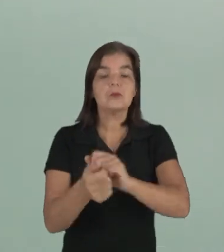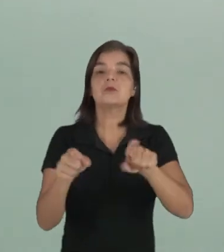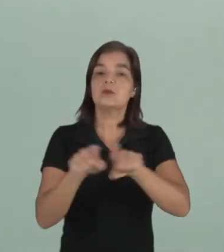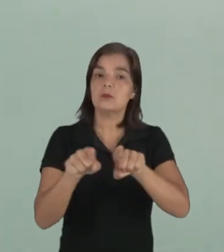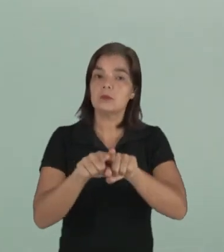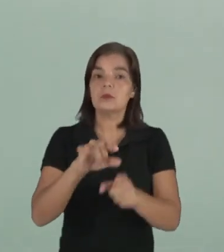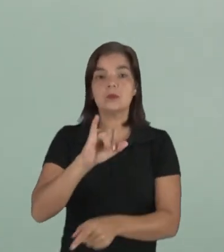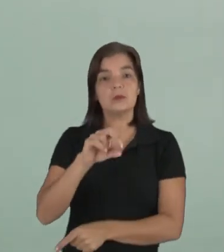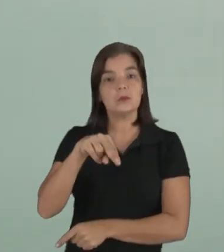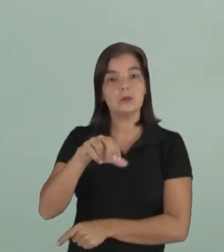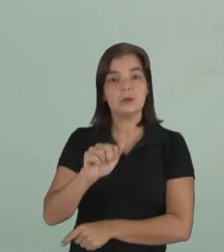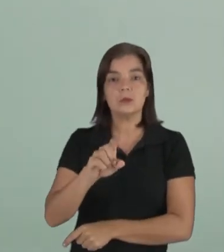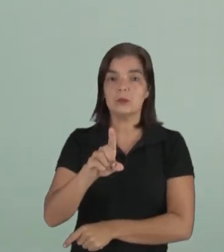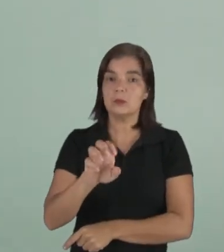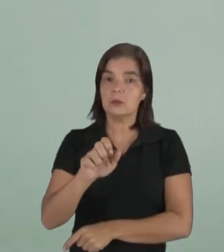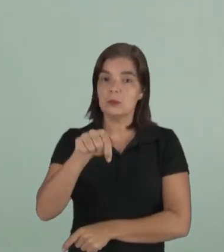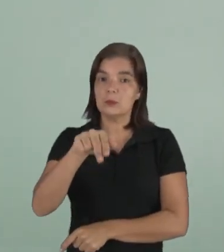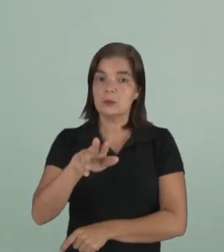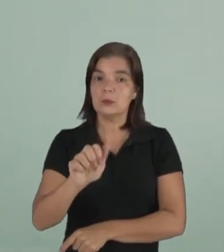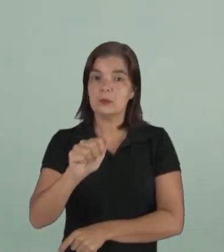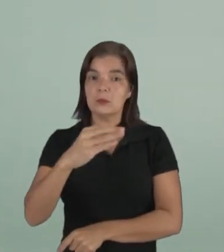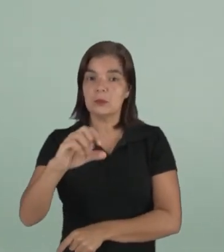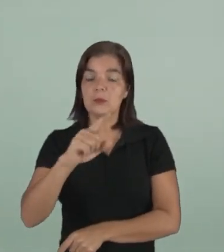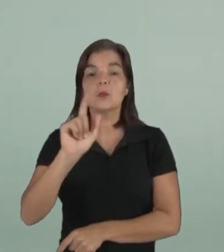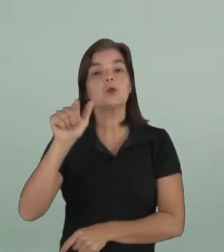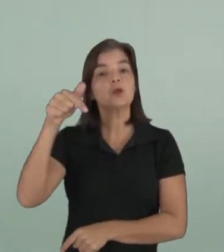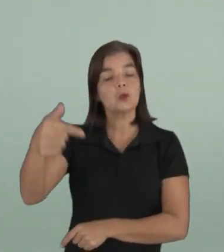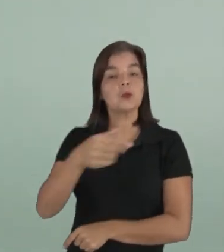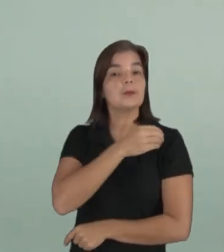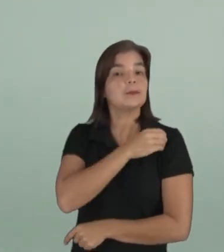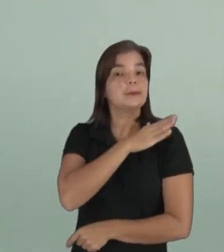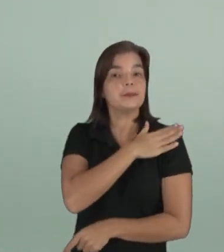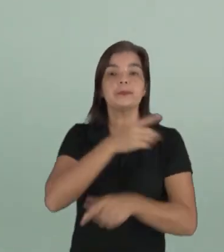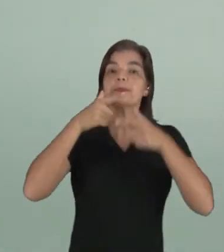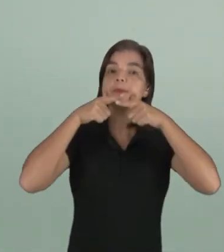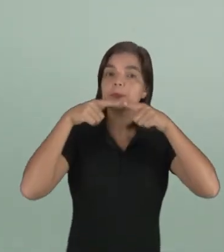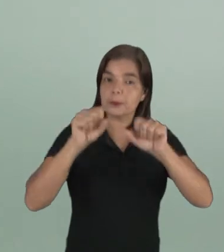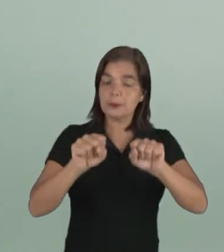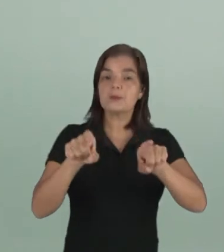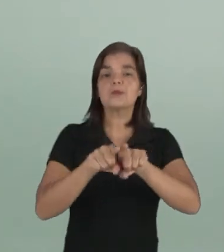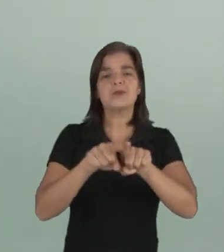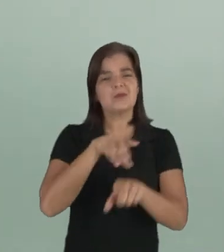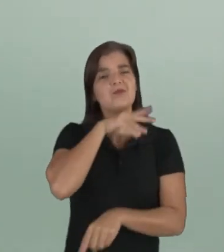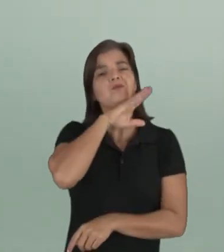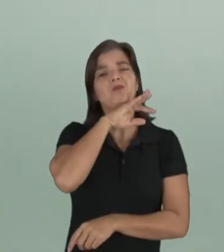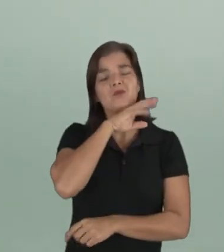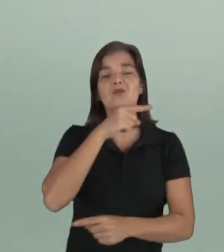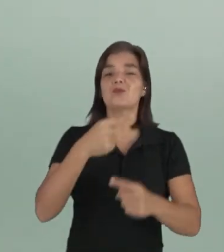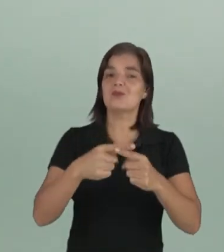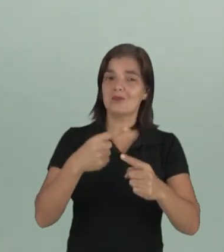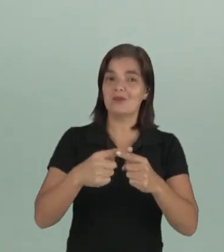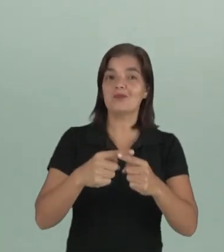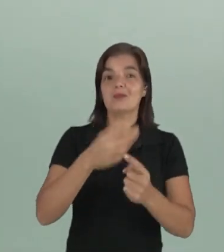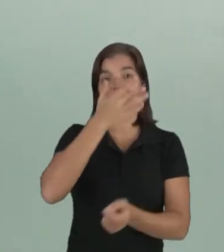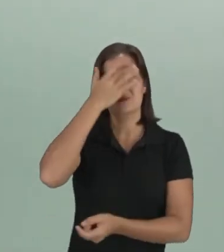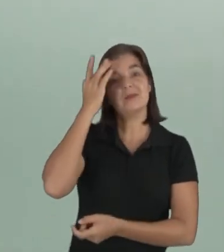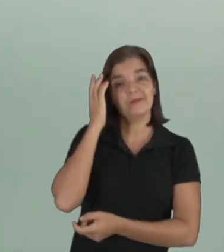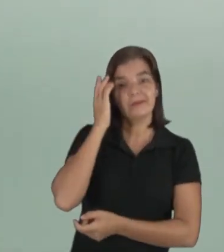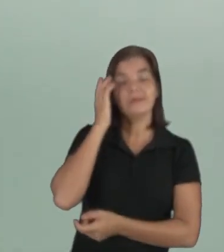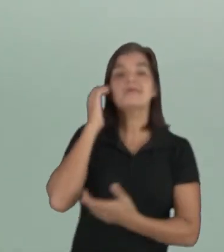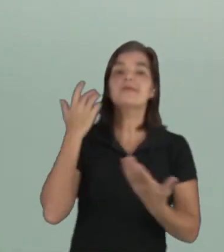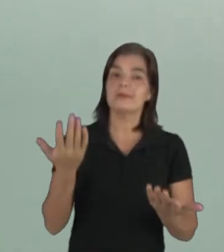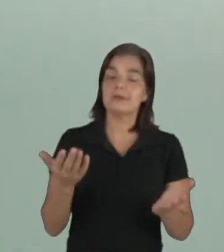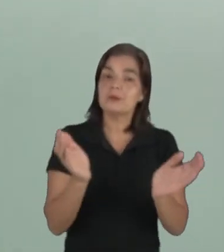inadequação. O resto é preconceito linguístico. E isso é muito ruim, porque segregam as pessoas,